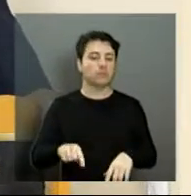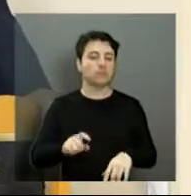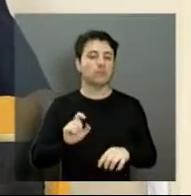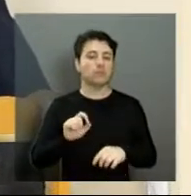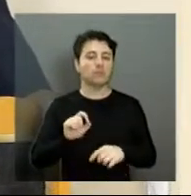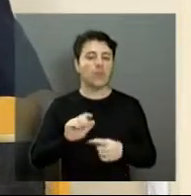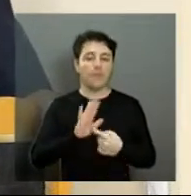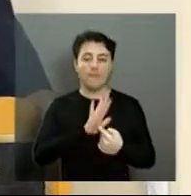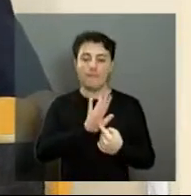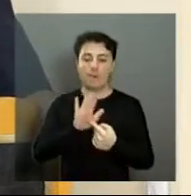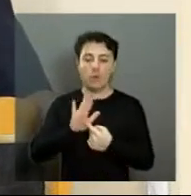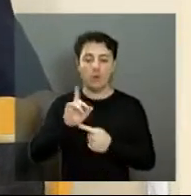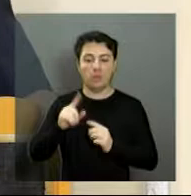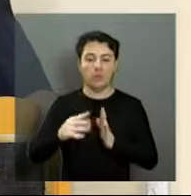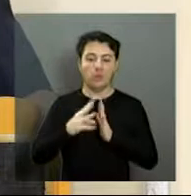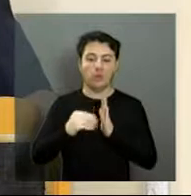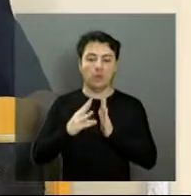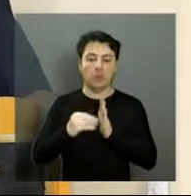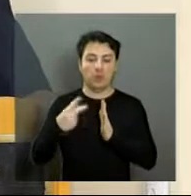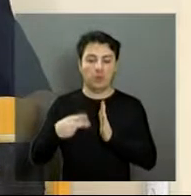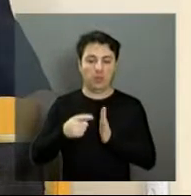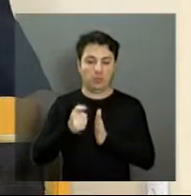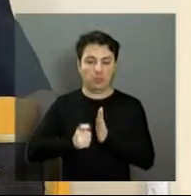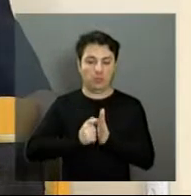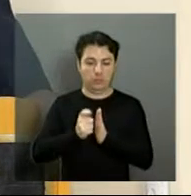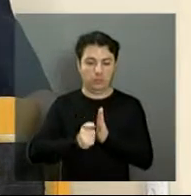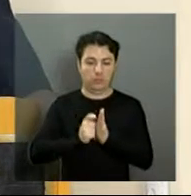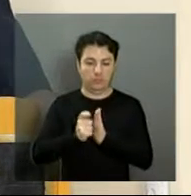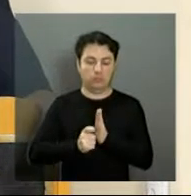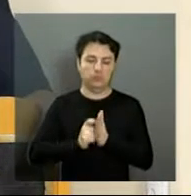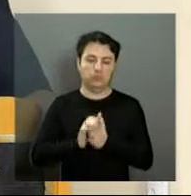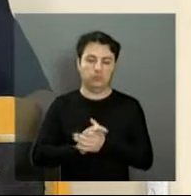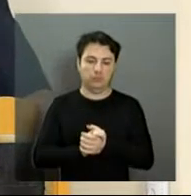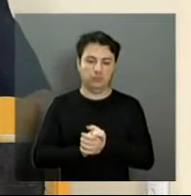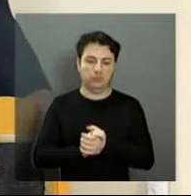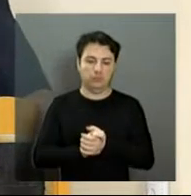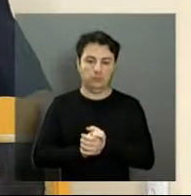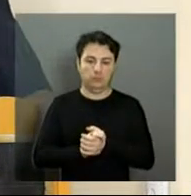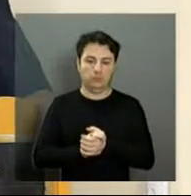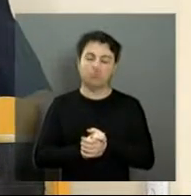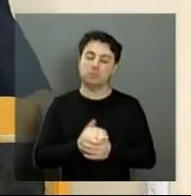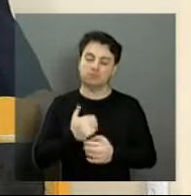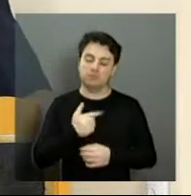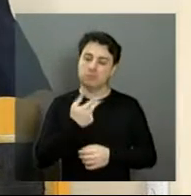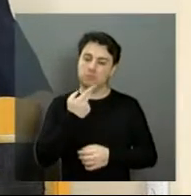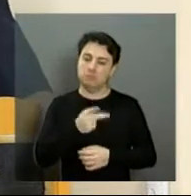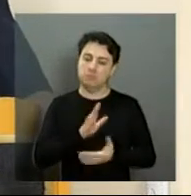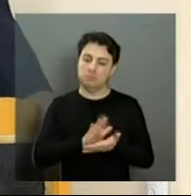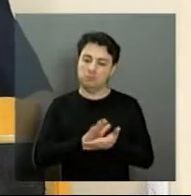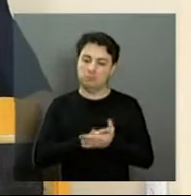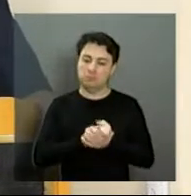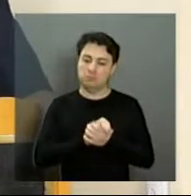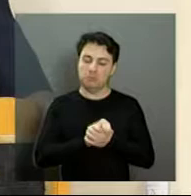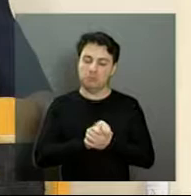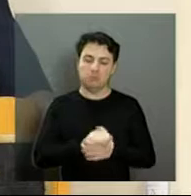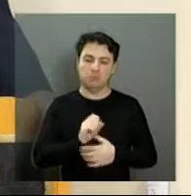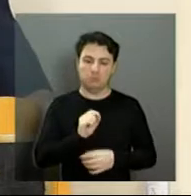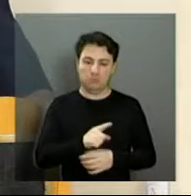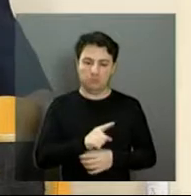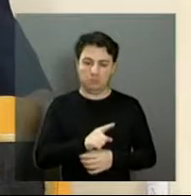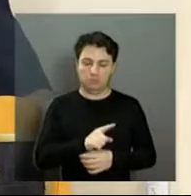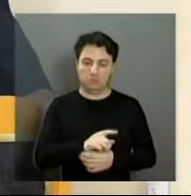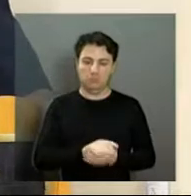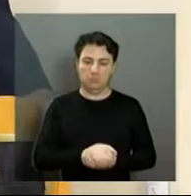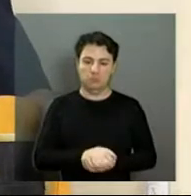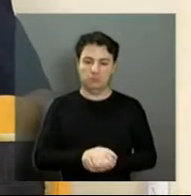usa como modelo a Câmara Municipal de Araraquara, não é isso, presidente? Como modelo, então, quero parabenizar, presidente, obrigado por